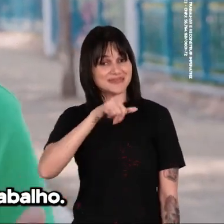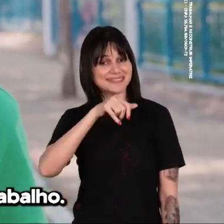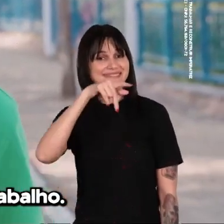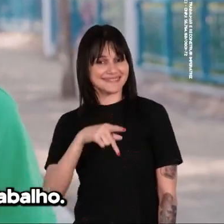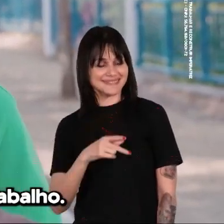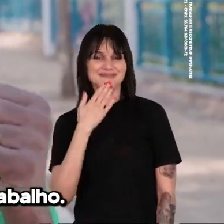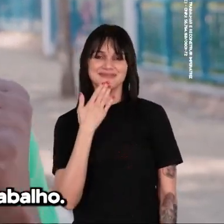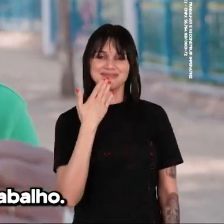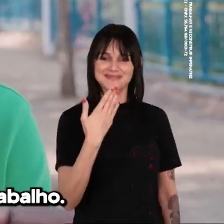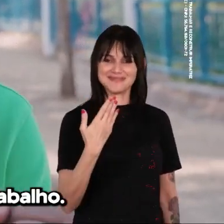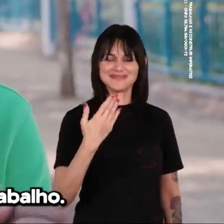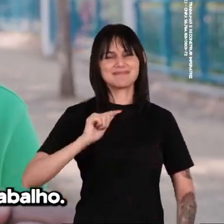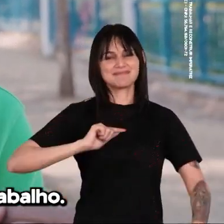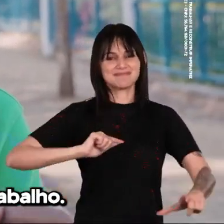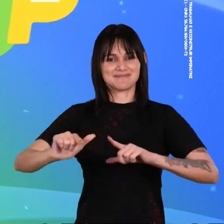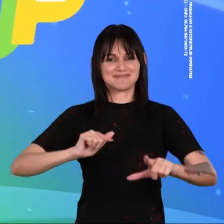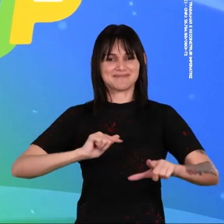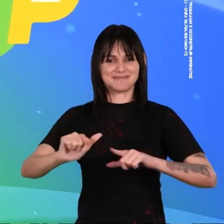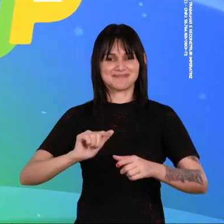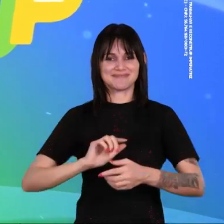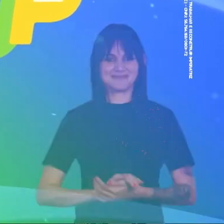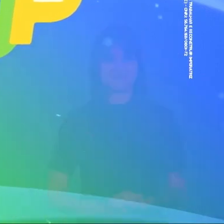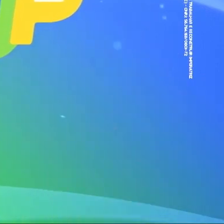podem me chamar de trabalho.